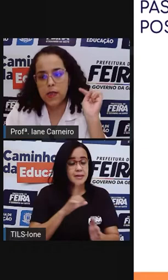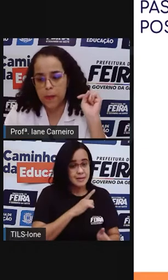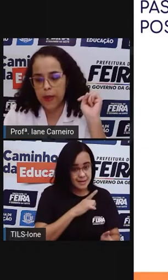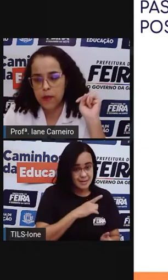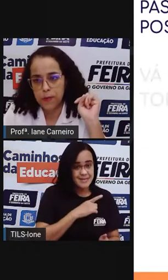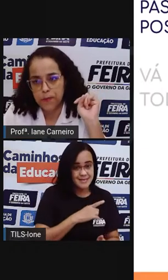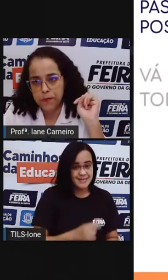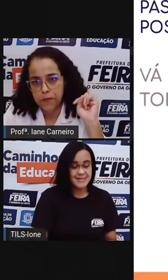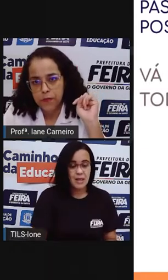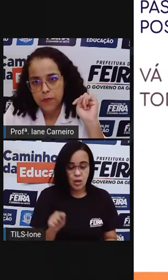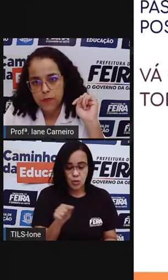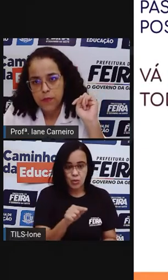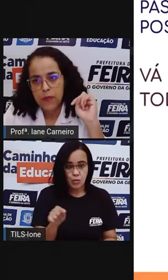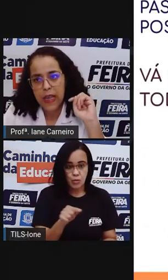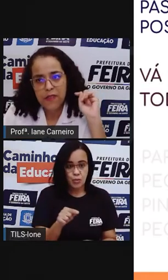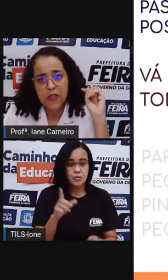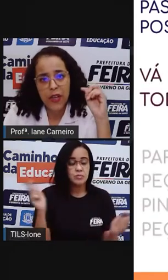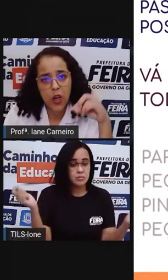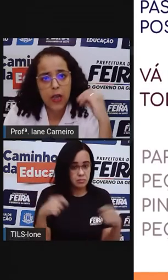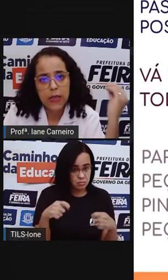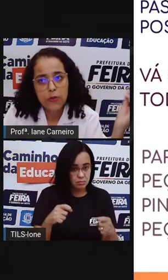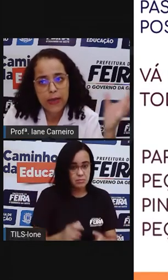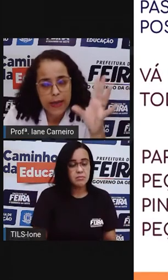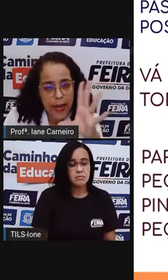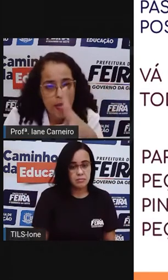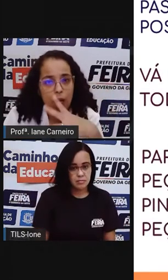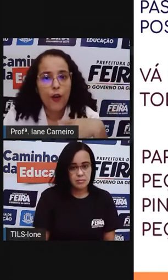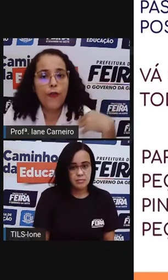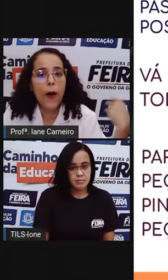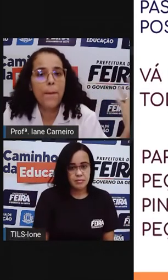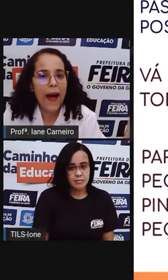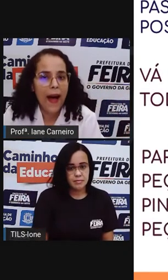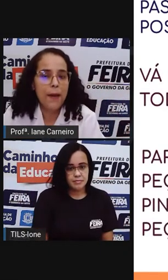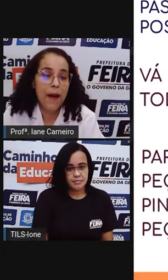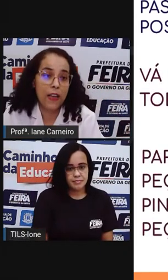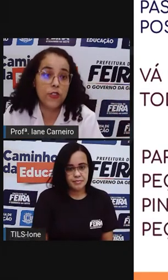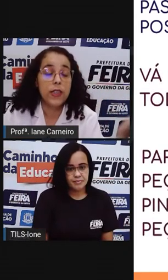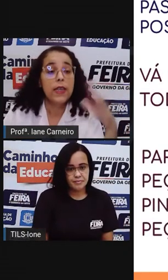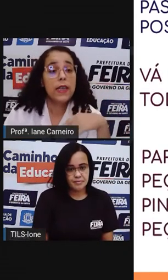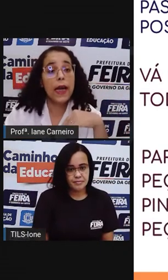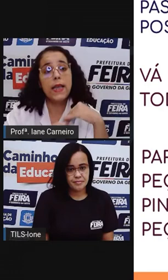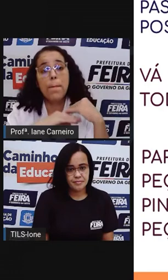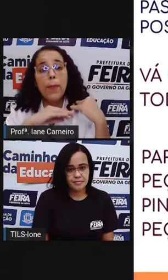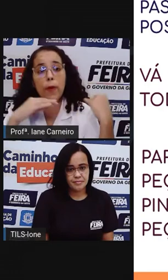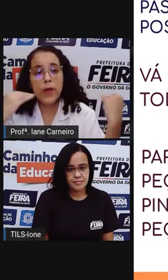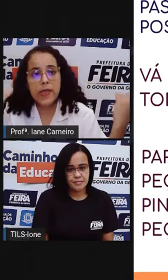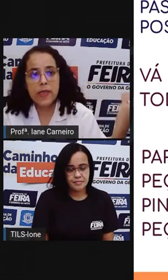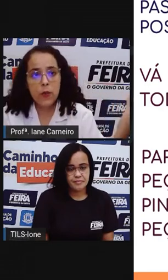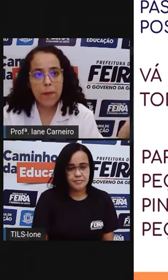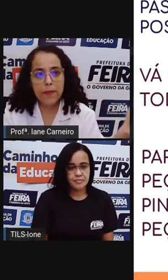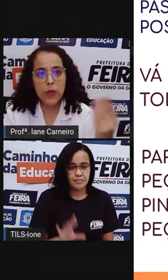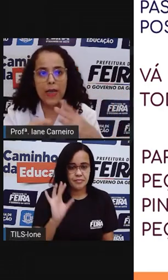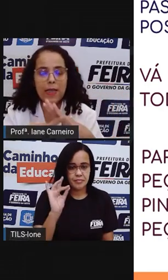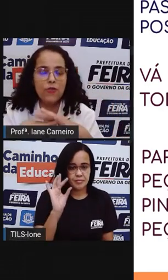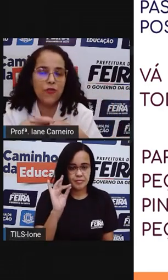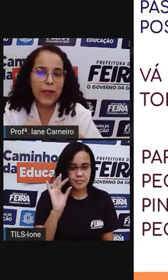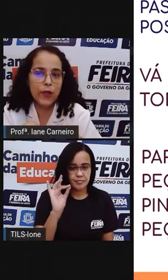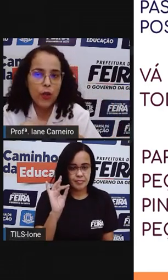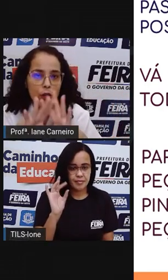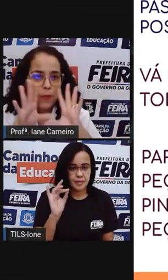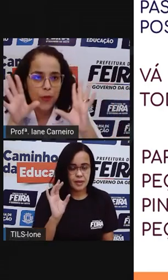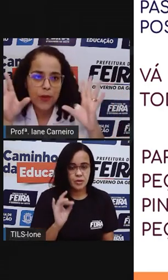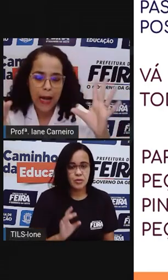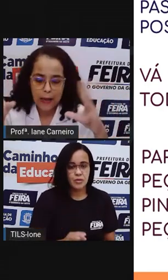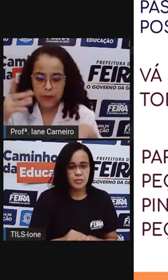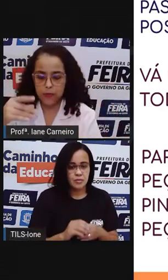deixar esse espaço. E aí, você vai colando até formar a imagem. E aí, depois que seu desenho estiver